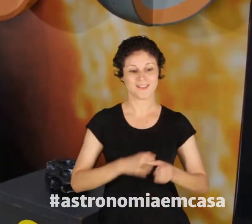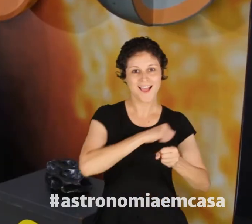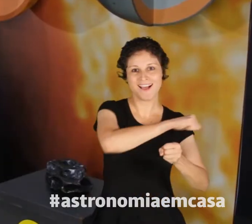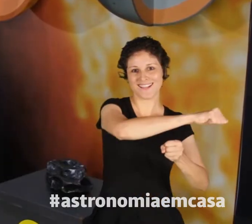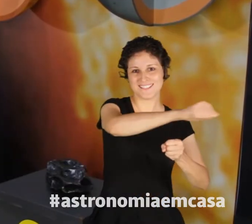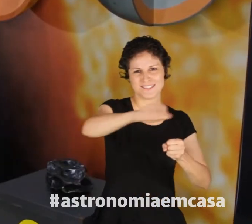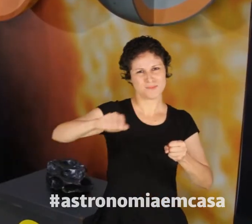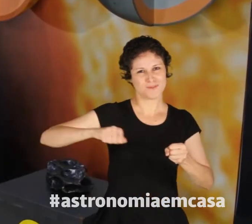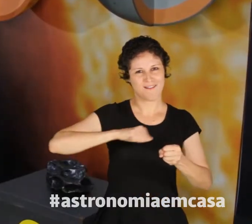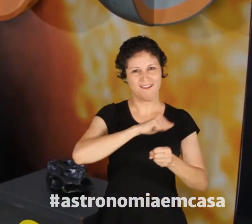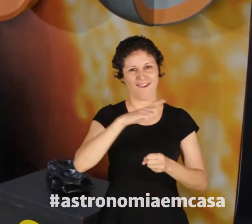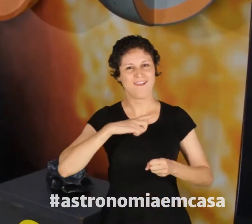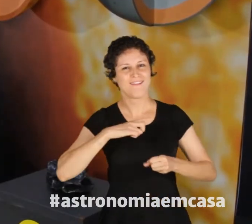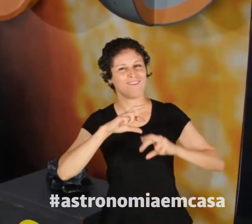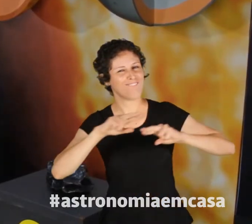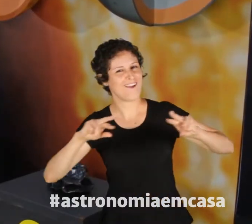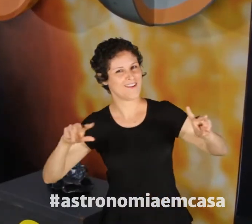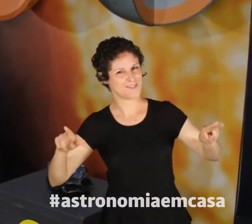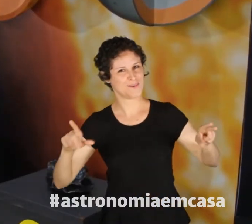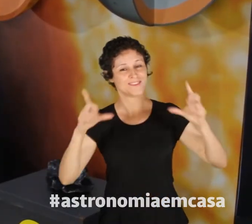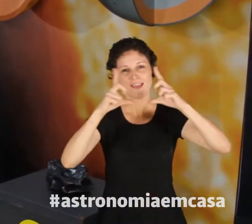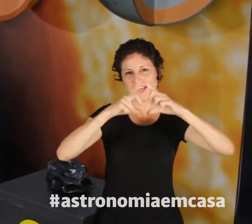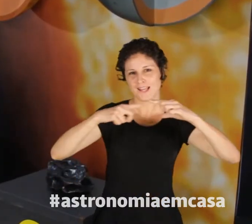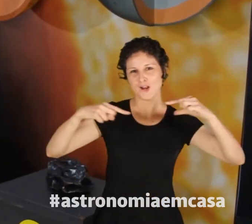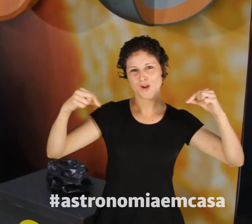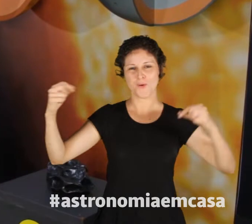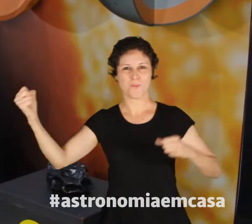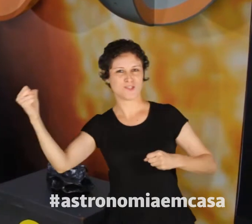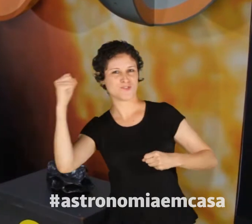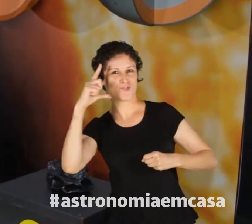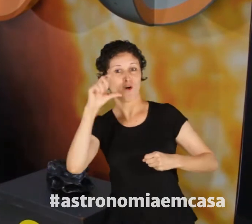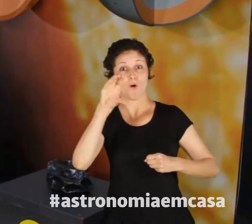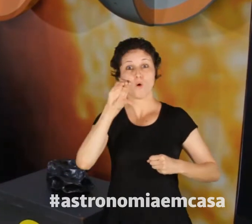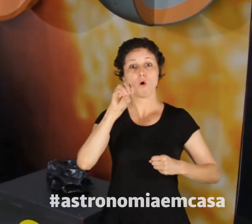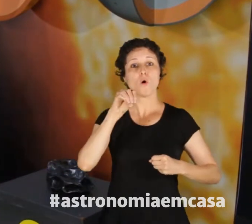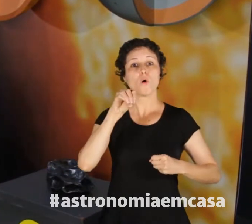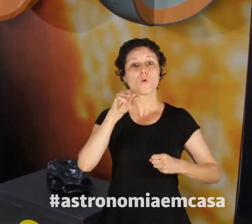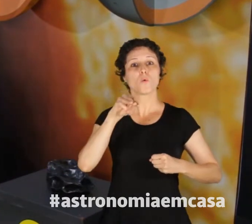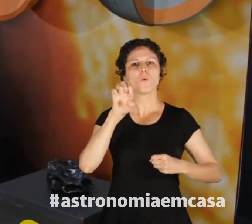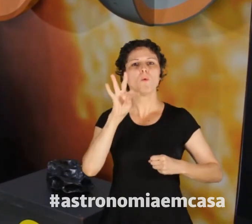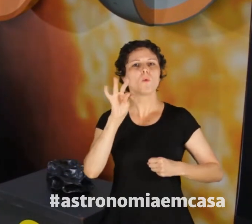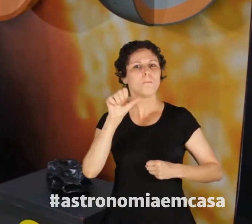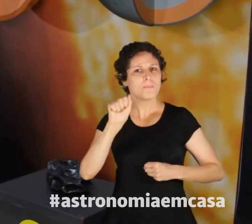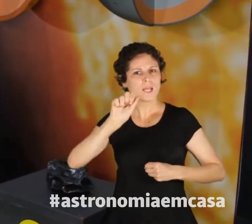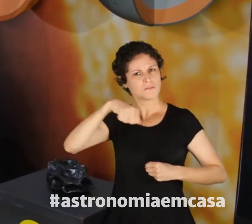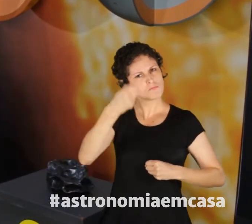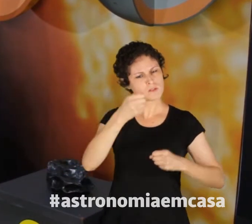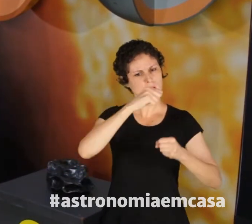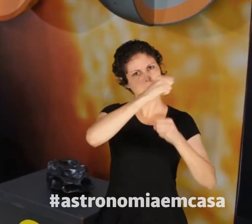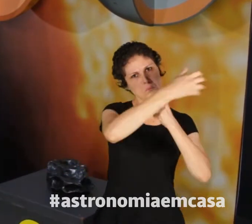O Sistema Solar não é somente os planetas. Ao redor do Sol orbitam, giram outros